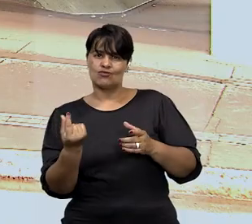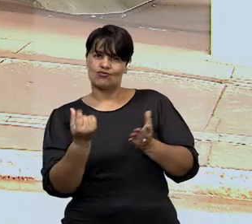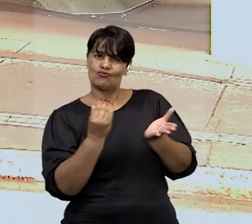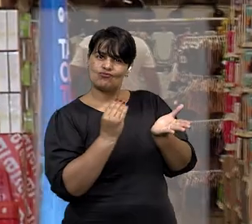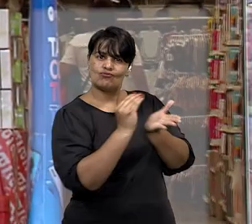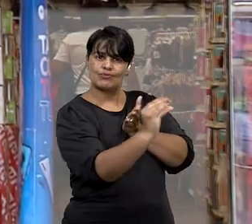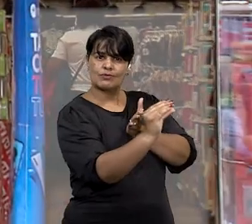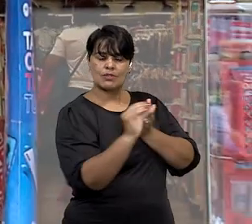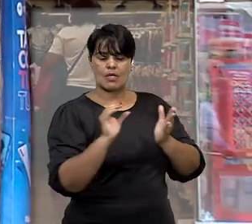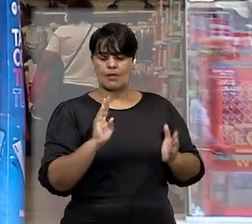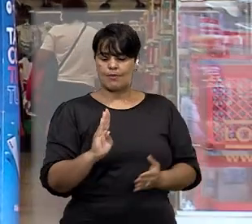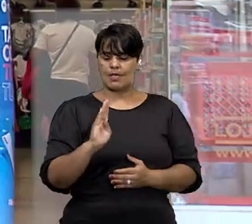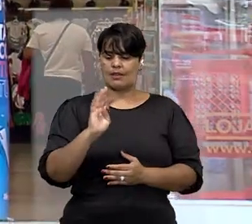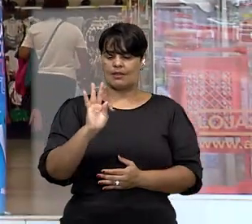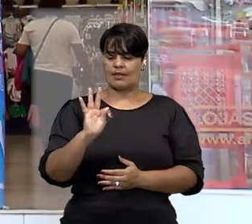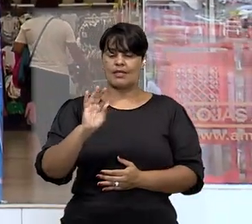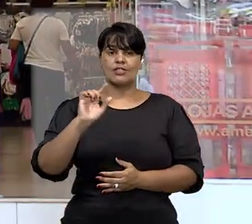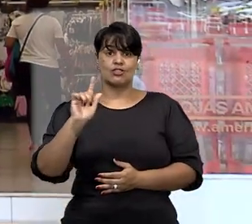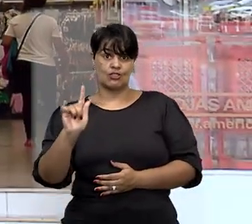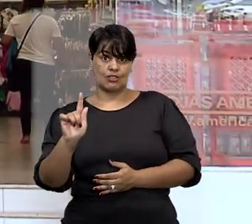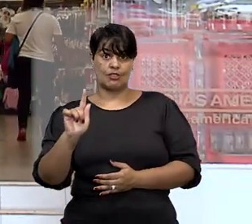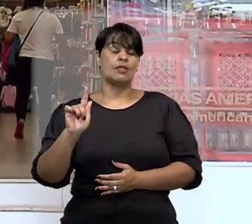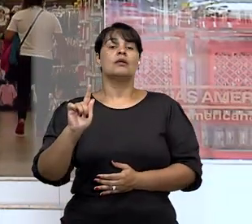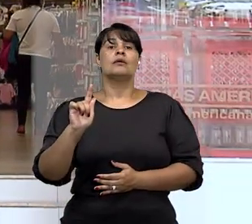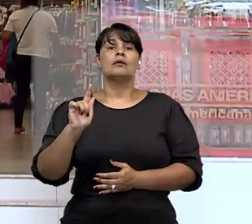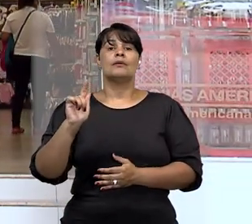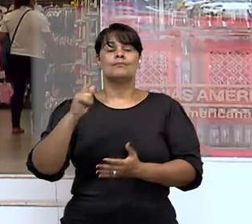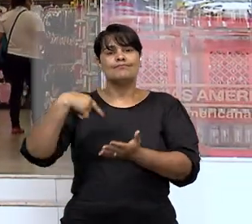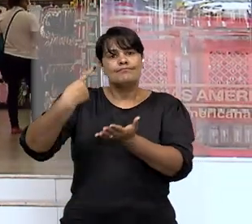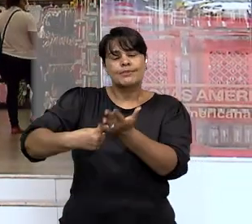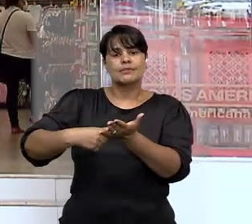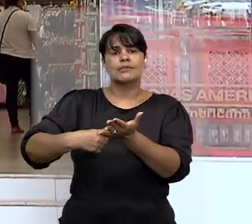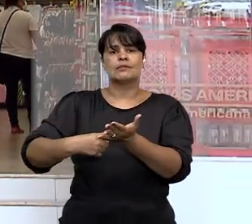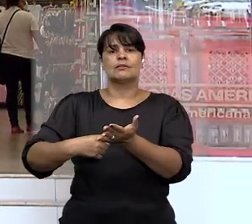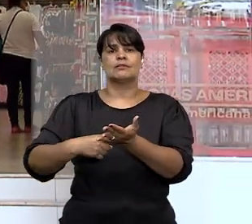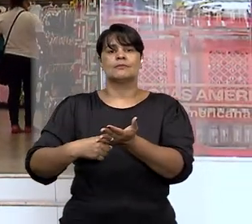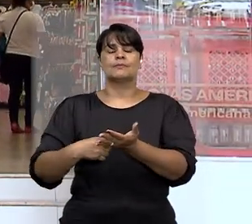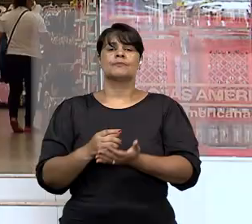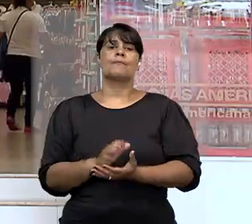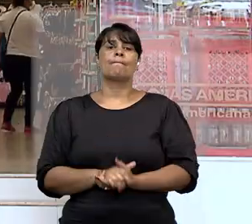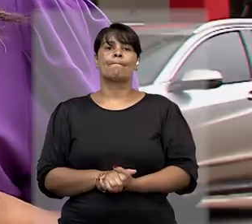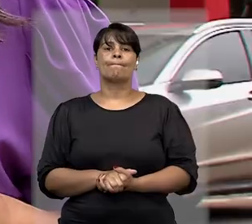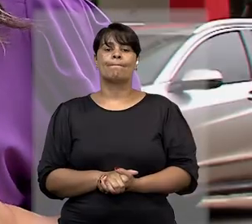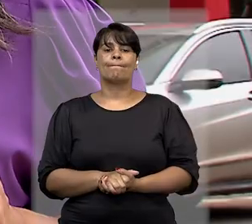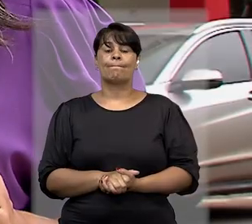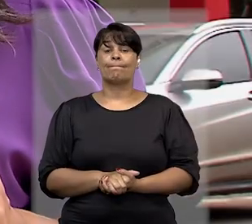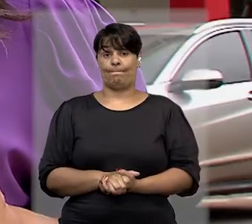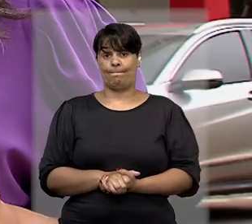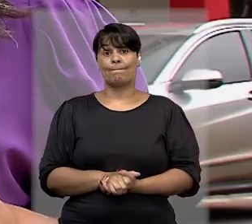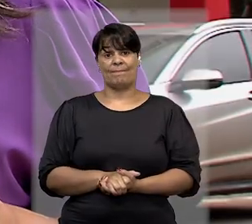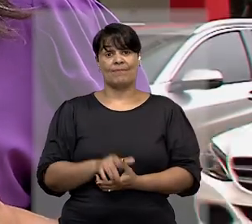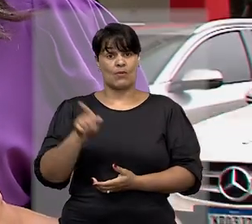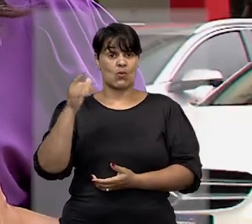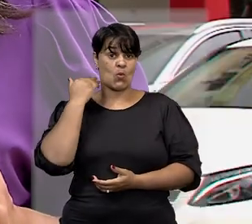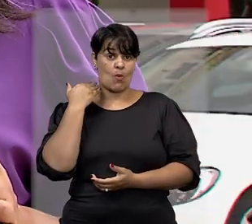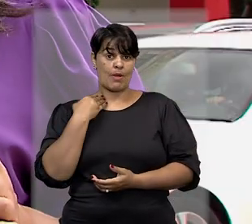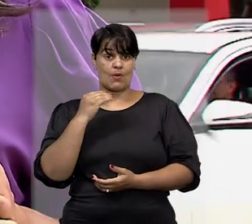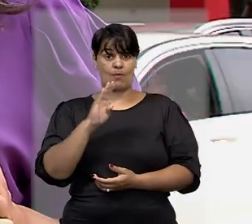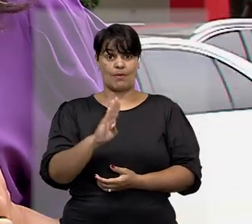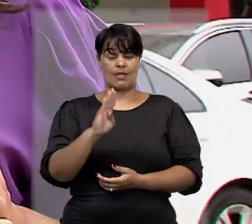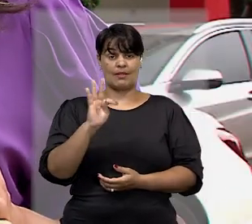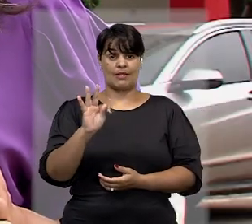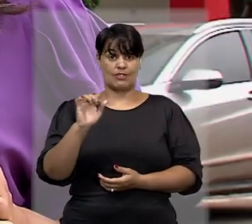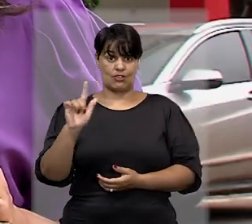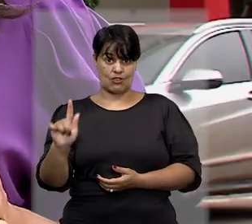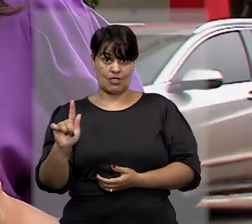BTG Pactual, em razão de dívidas em aberto da empresa, que está em recuperação judicial. Segundo o BTG Pactual, o acordo